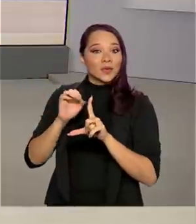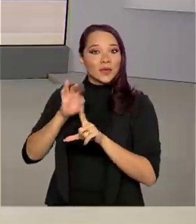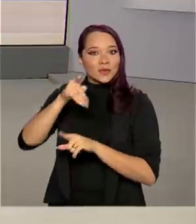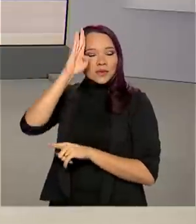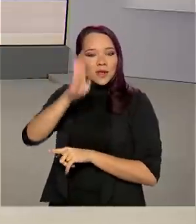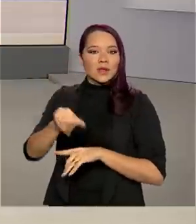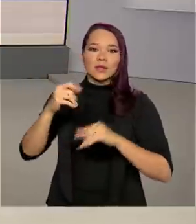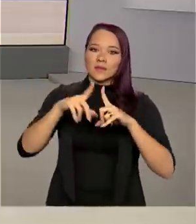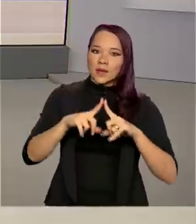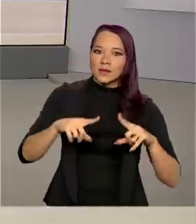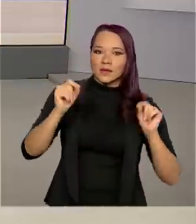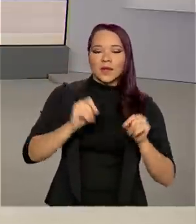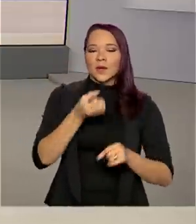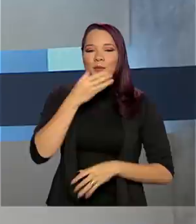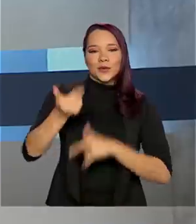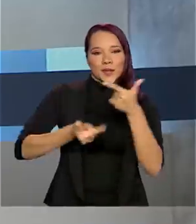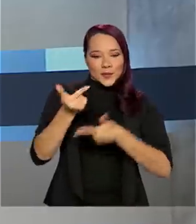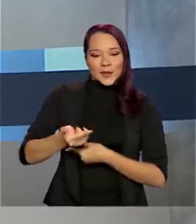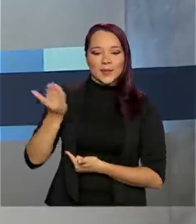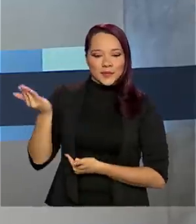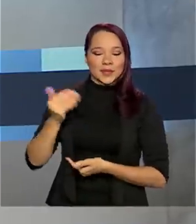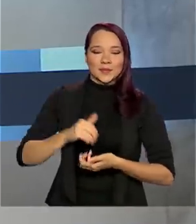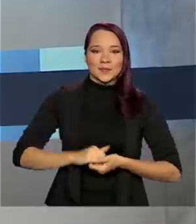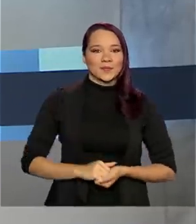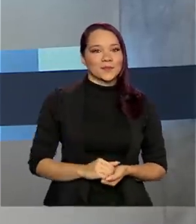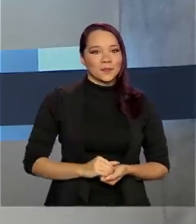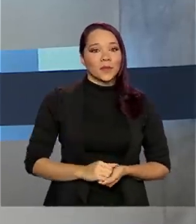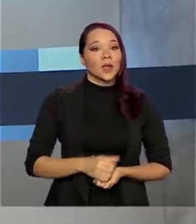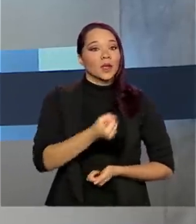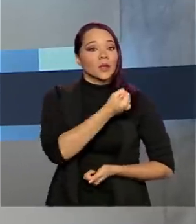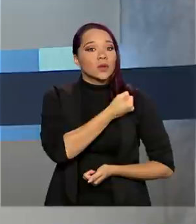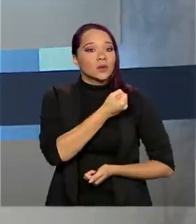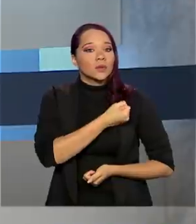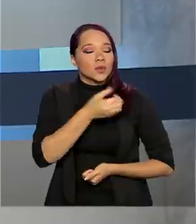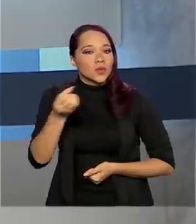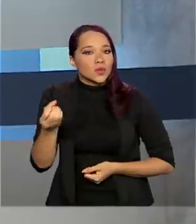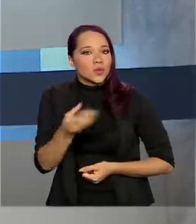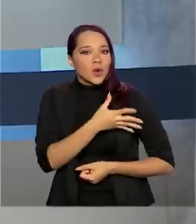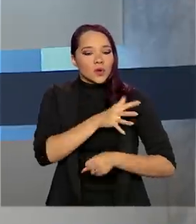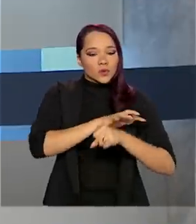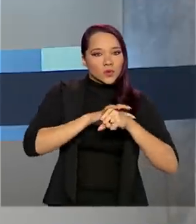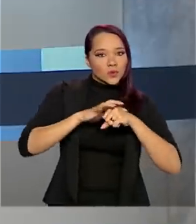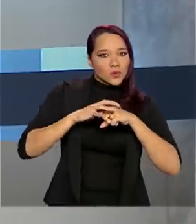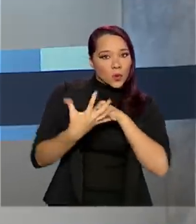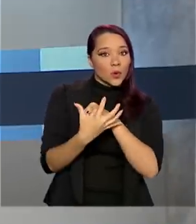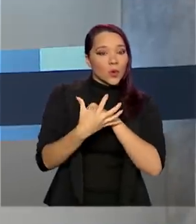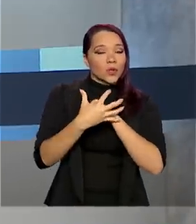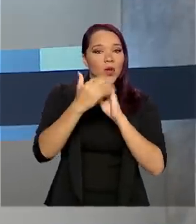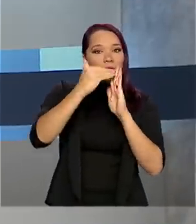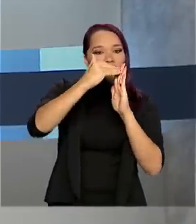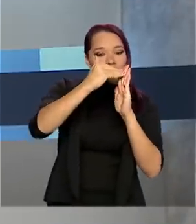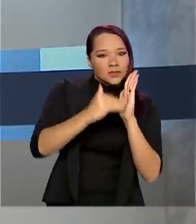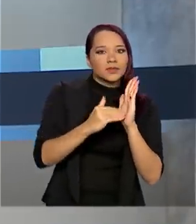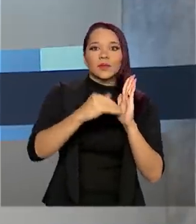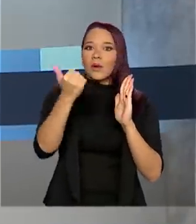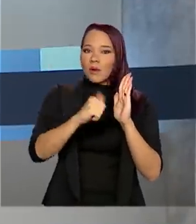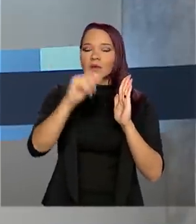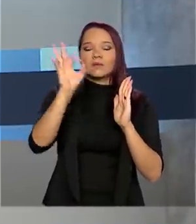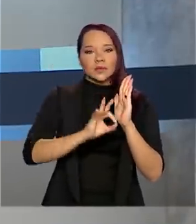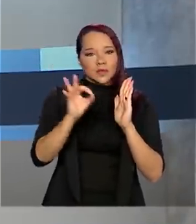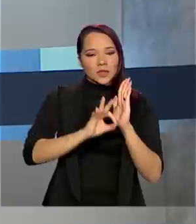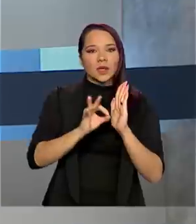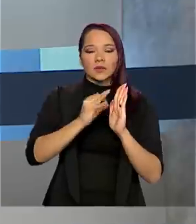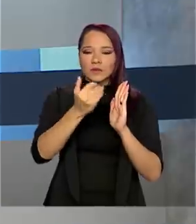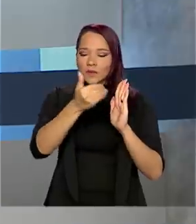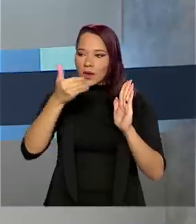direto do Palácio da Alvorada. Bom trabalho para você. E o número de novos casos de coronavírus caiu 11% nos